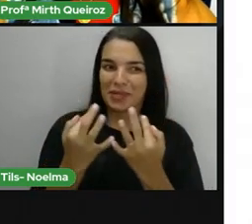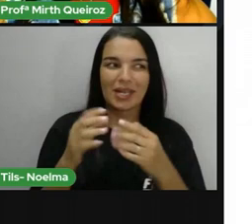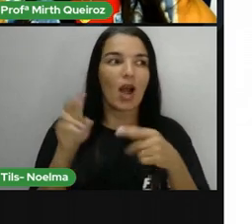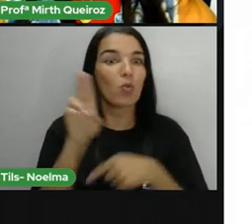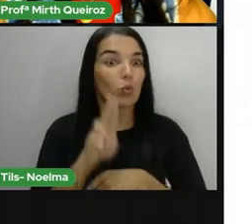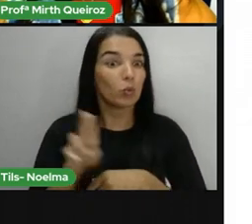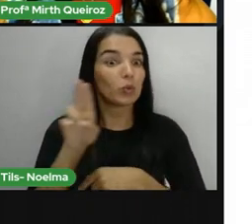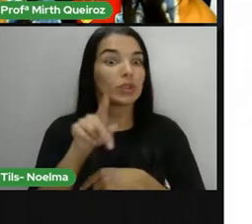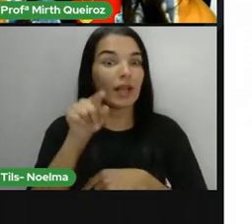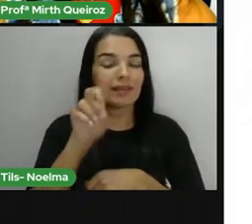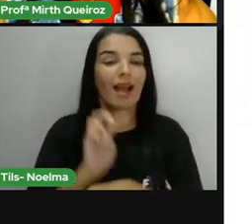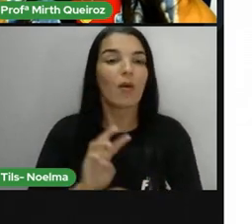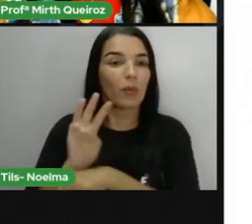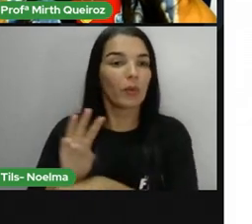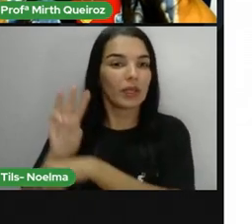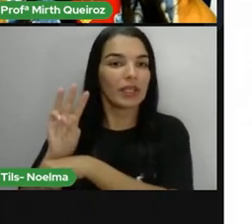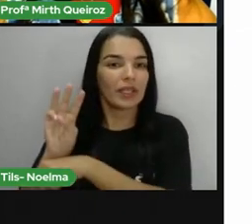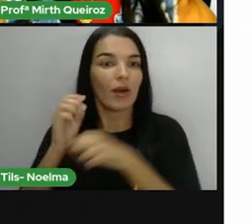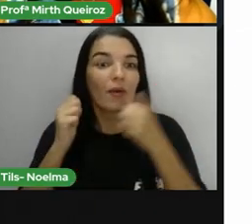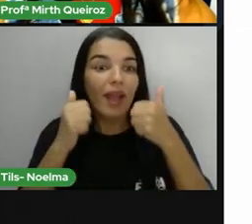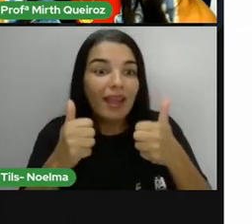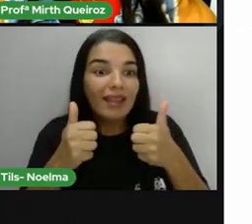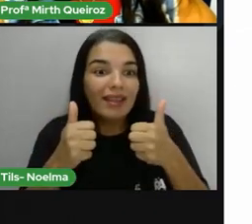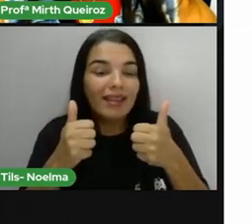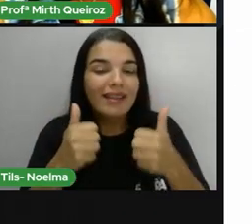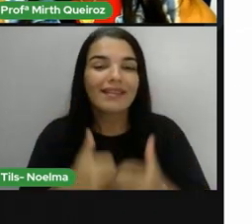Utilizando este link aí, certo?